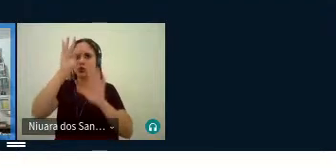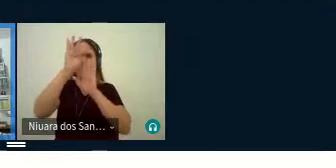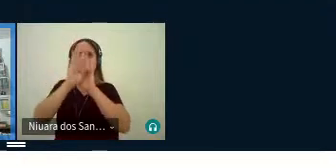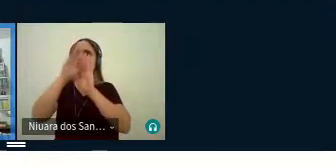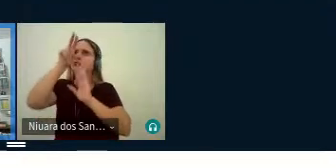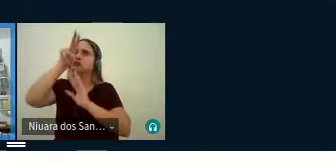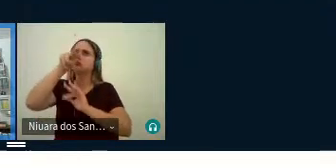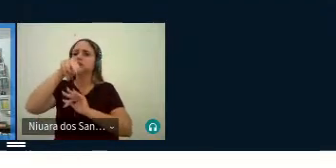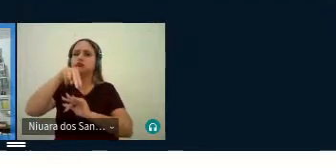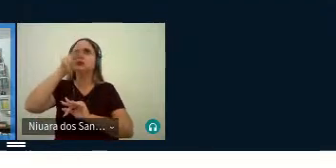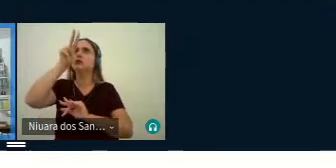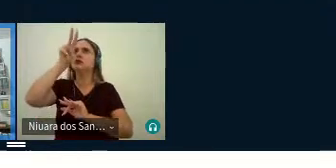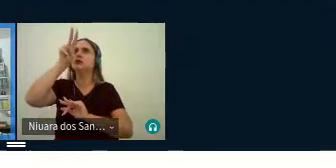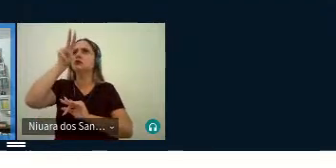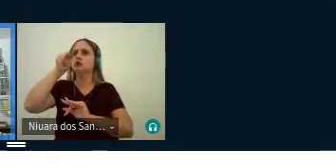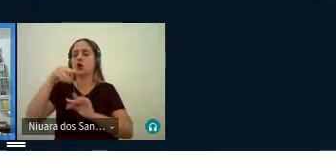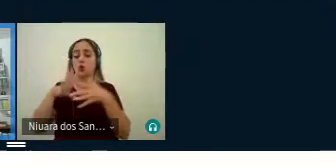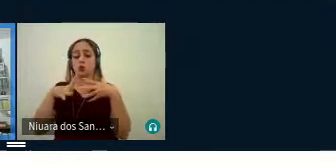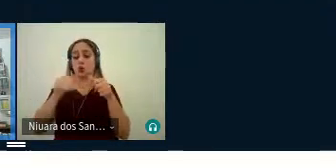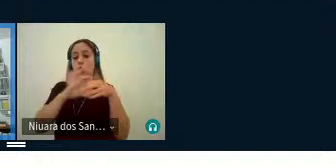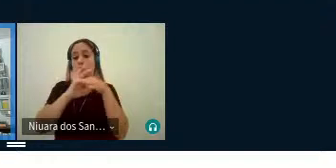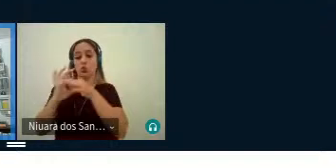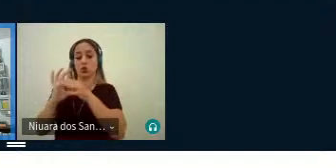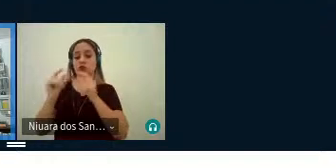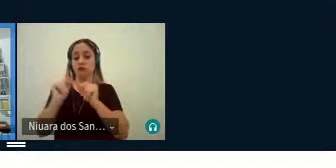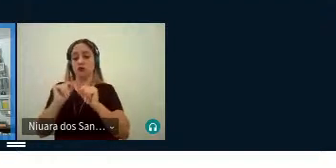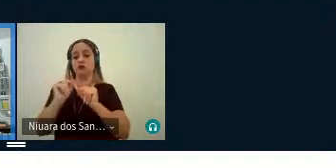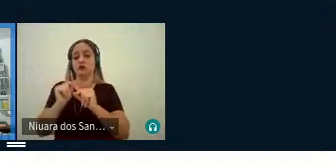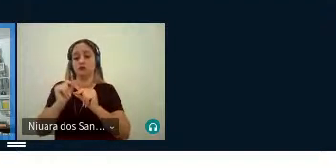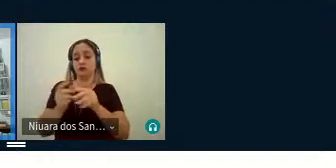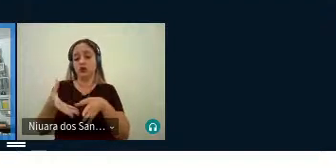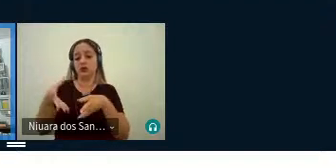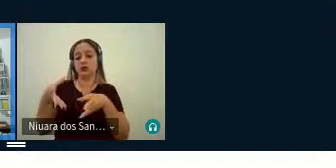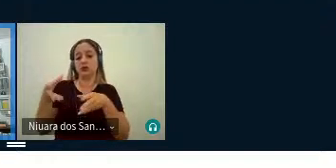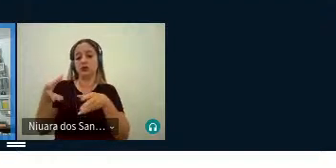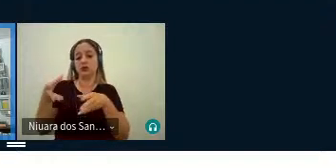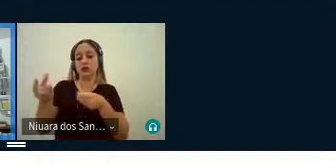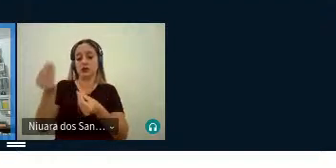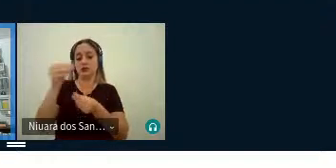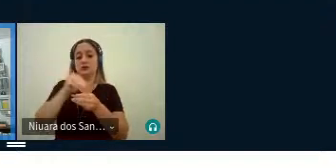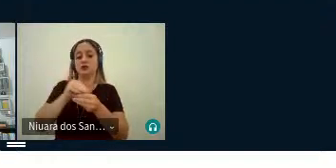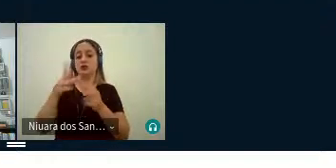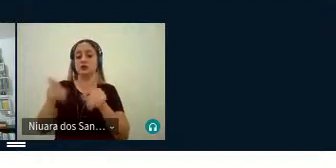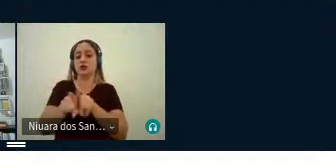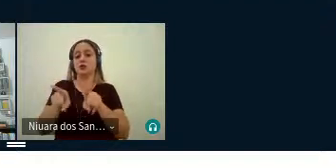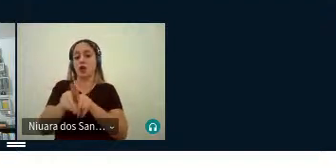assim, todo o contexto em que ele foi escrito e inserido, tudo isso é importante,